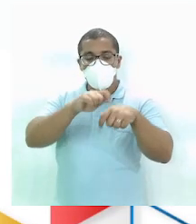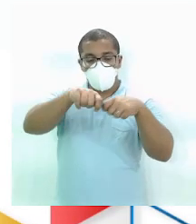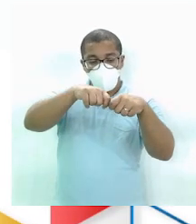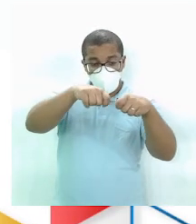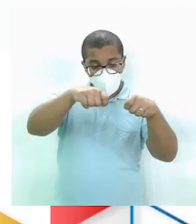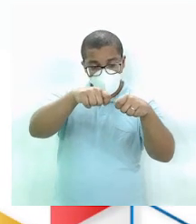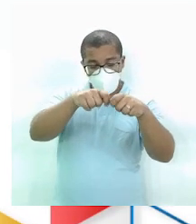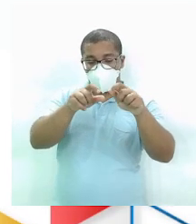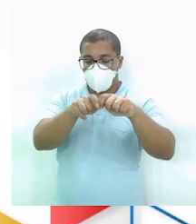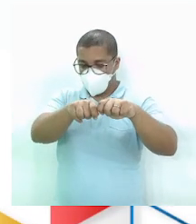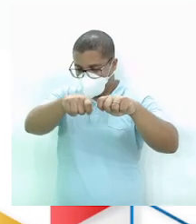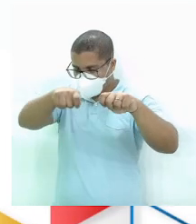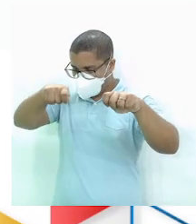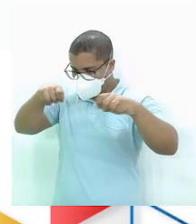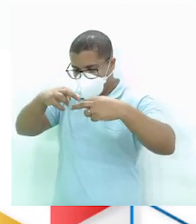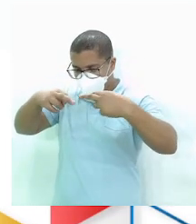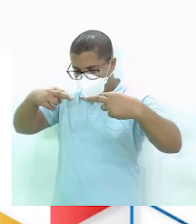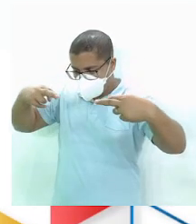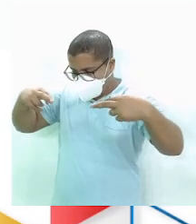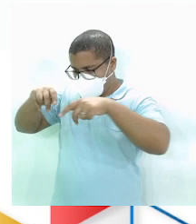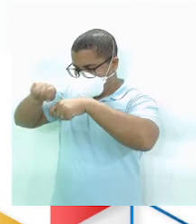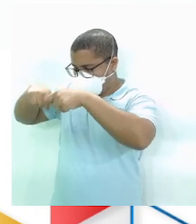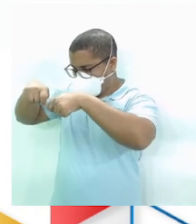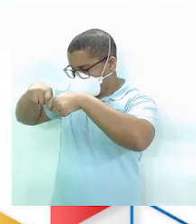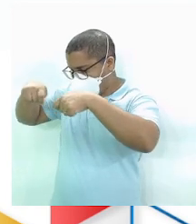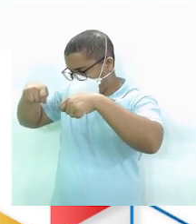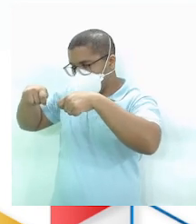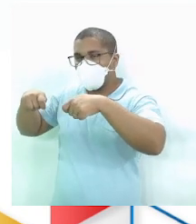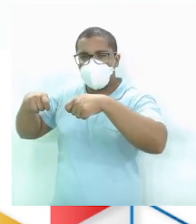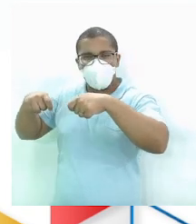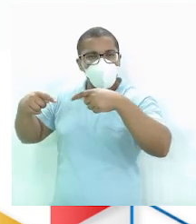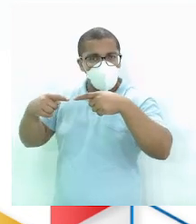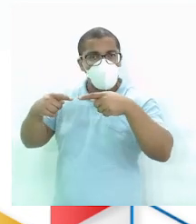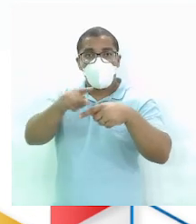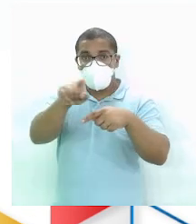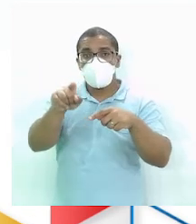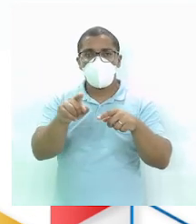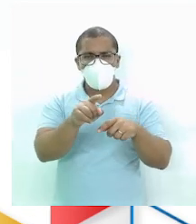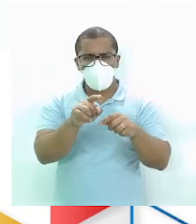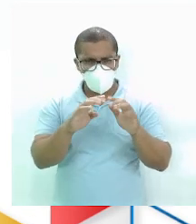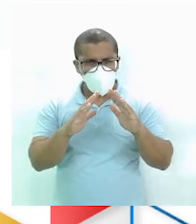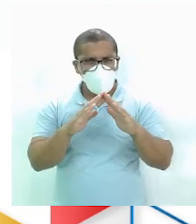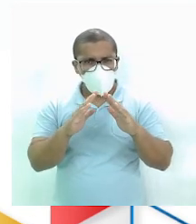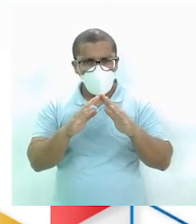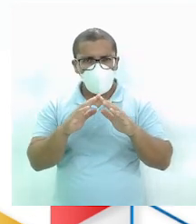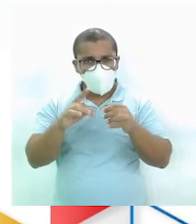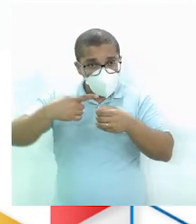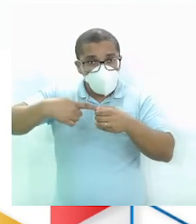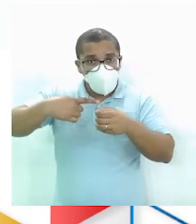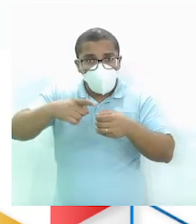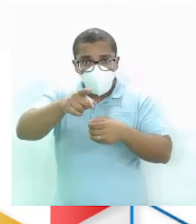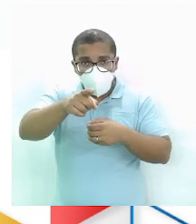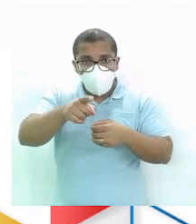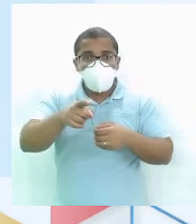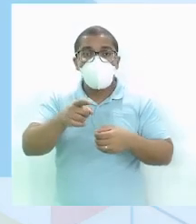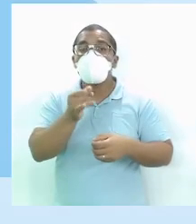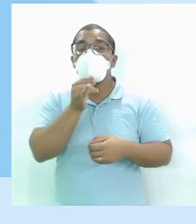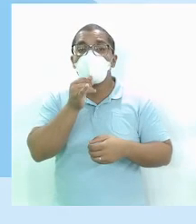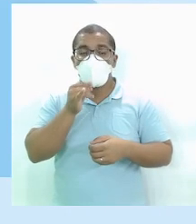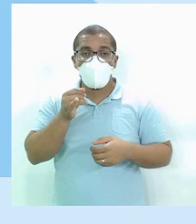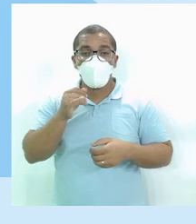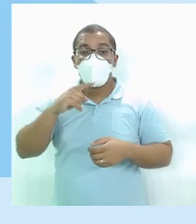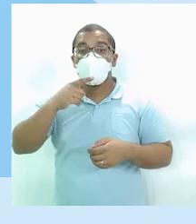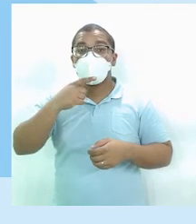Tem uma coisa muito interessante Você pode usar No dia a dia Você que mora na zona rural Pega Olha A cana de